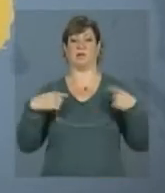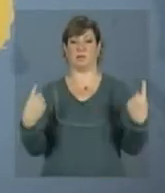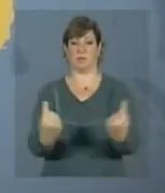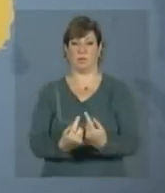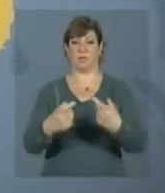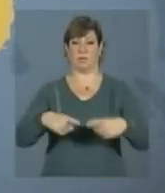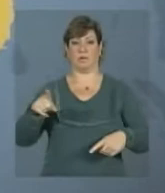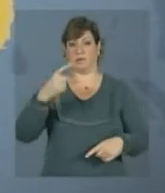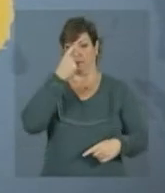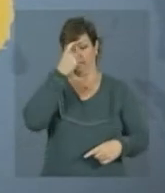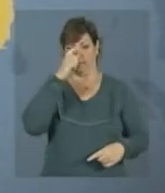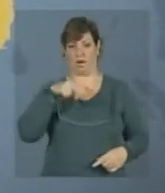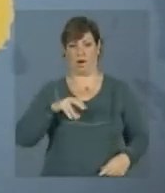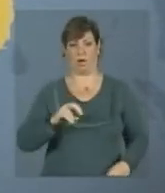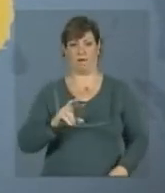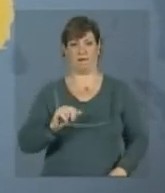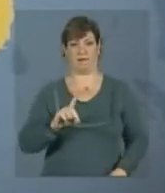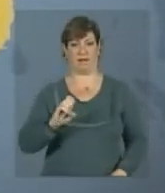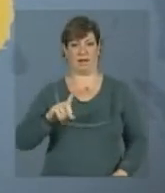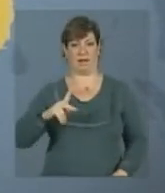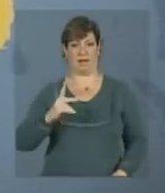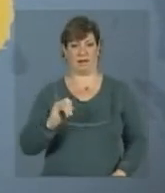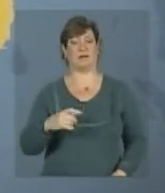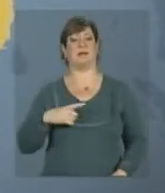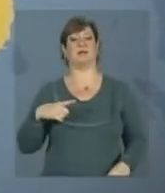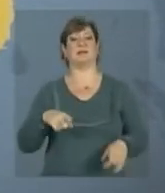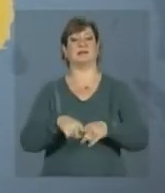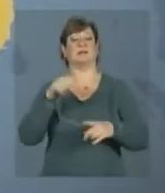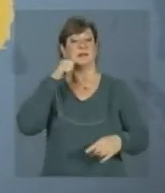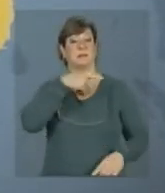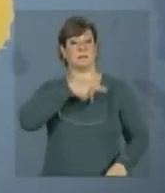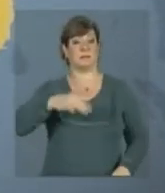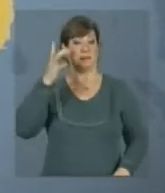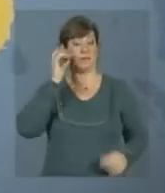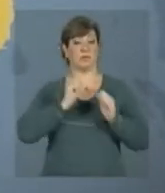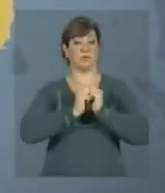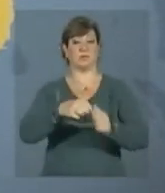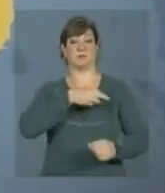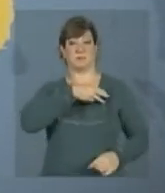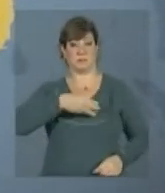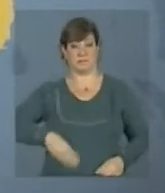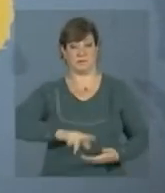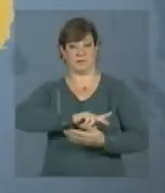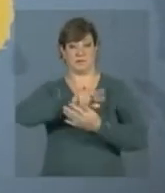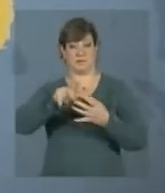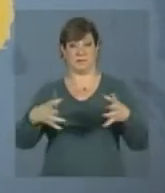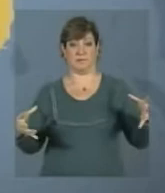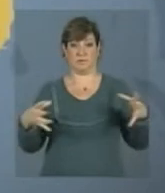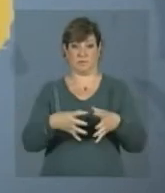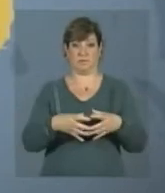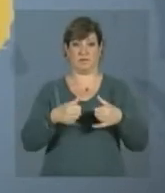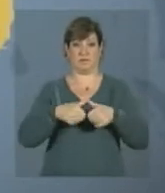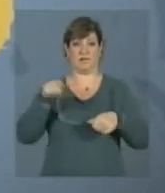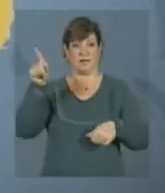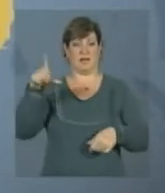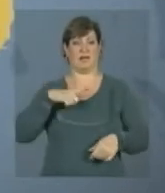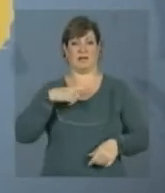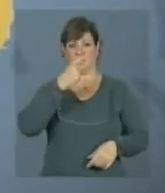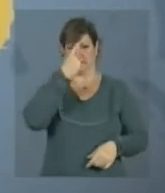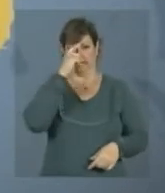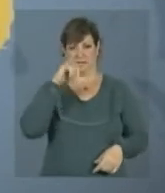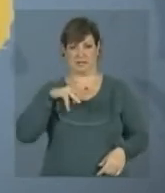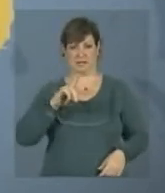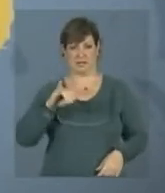presidenta Dilma Rousseff chegou hoje à cidade acompanhada dos ministros Antônio Patriota, das Relações Exteriores, Aloysio Mercadante, da Educação,